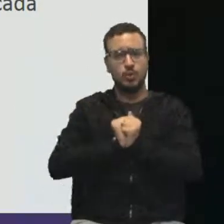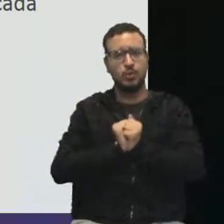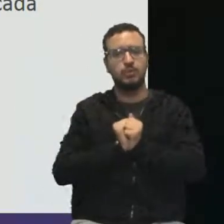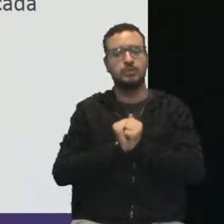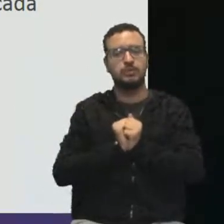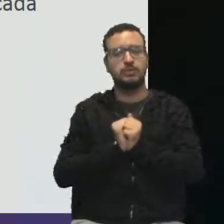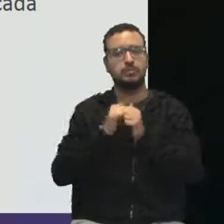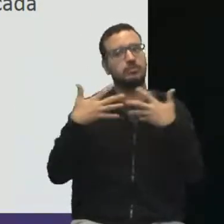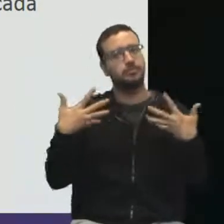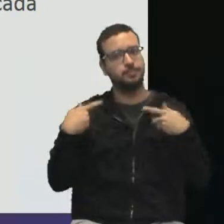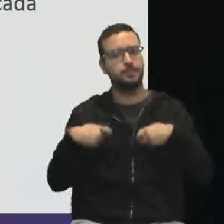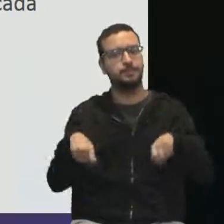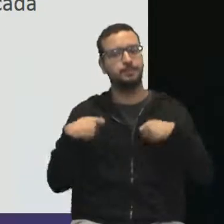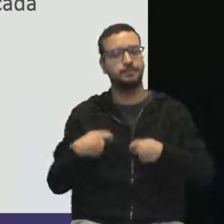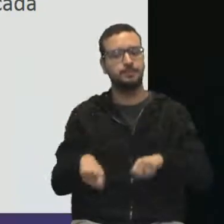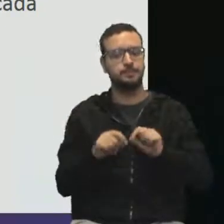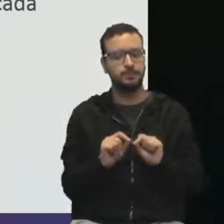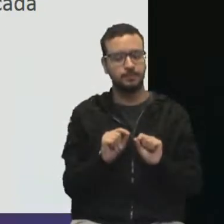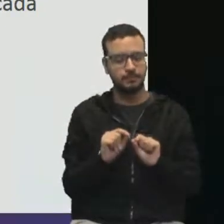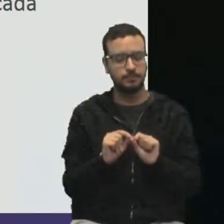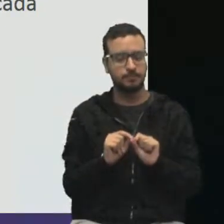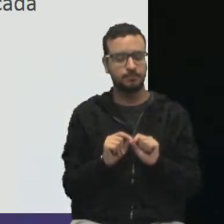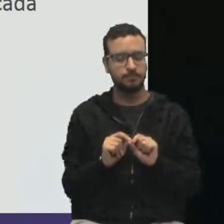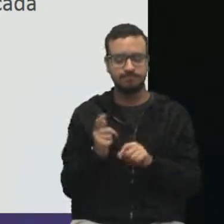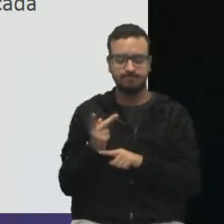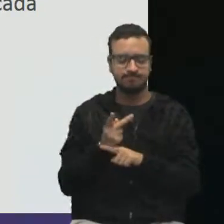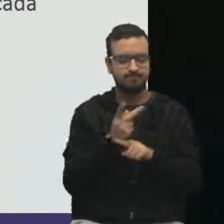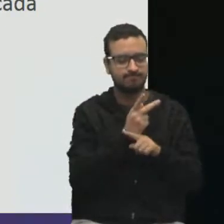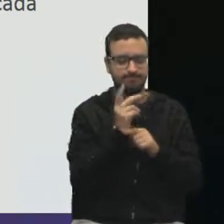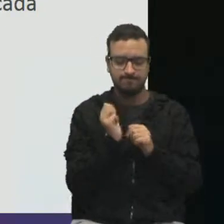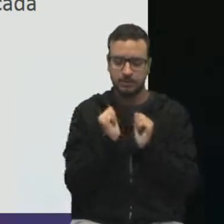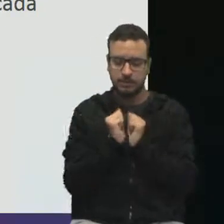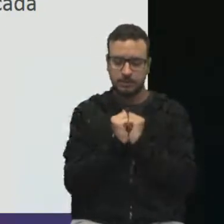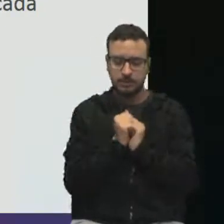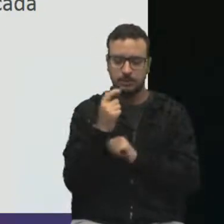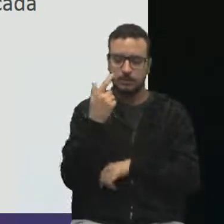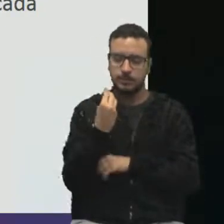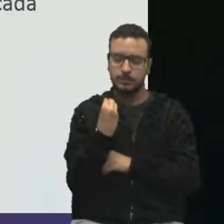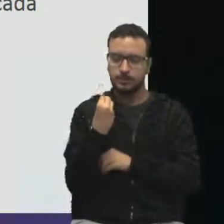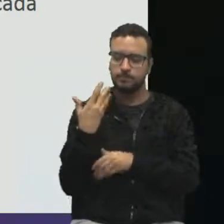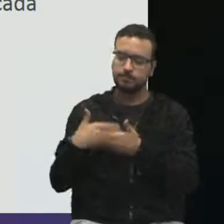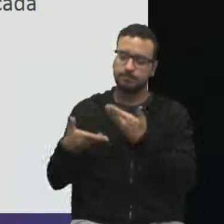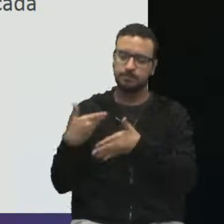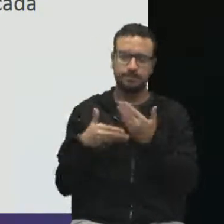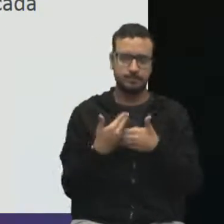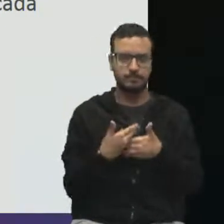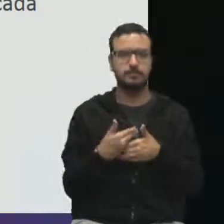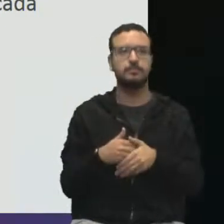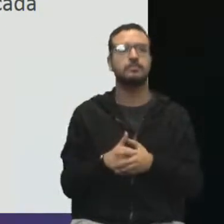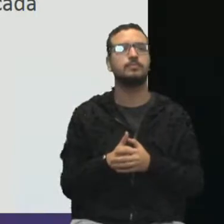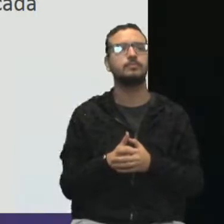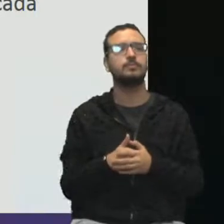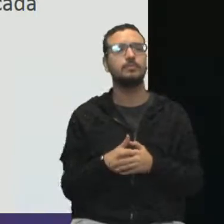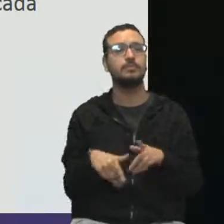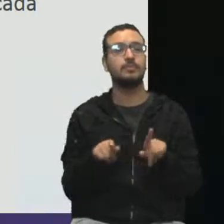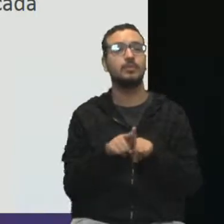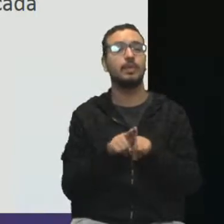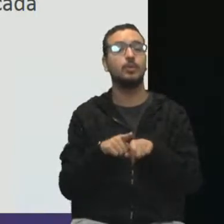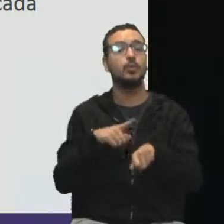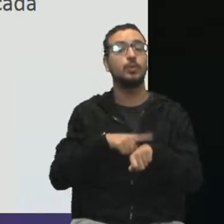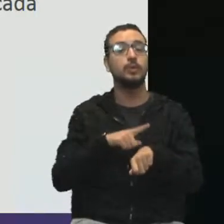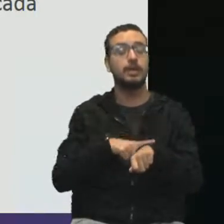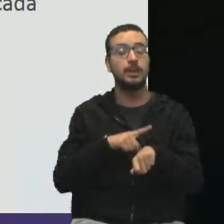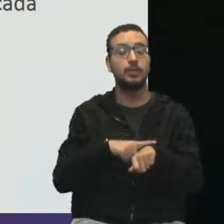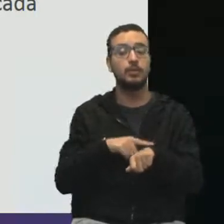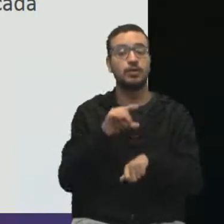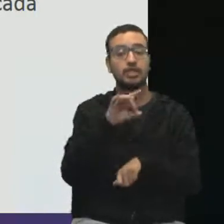Então, eu preciso buscar formas delas se integrarem. Estabelecer os prazos de início e fim